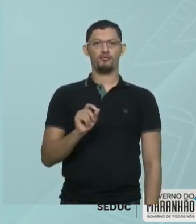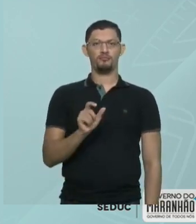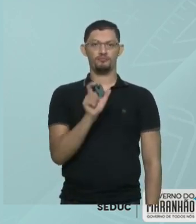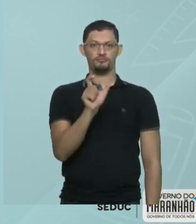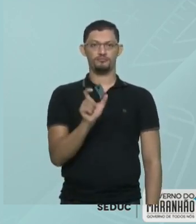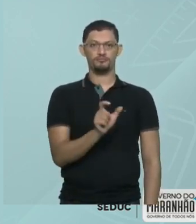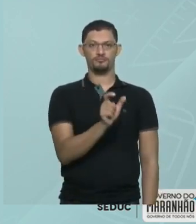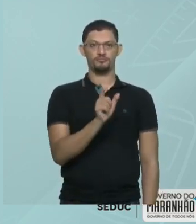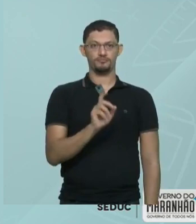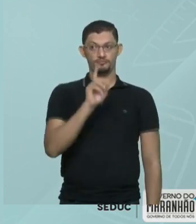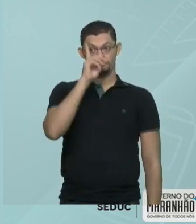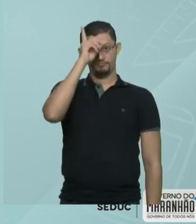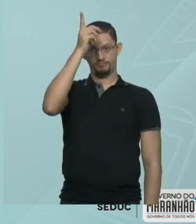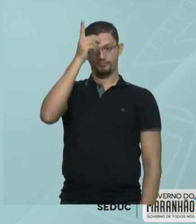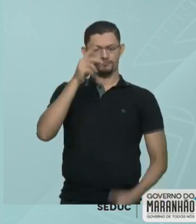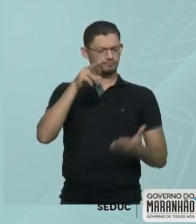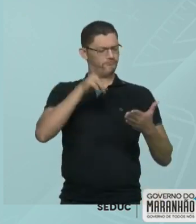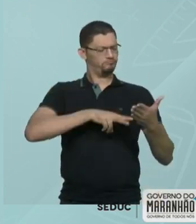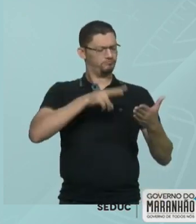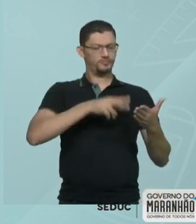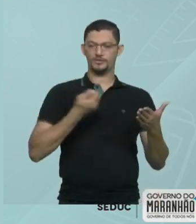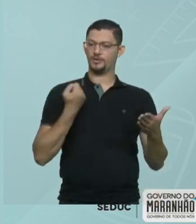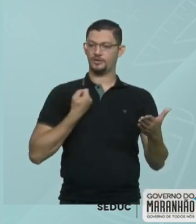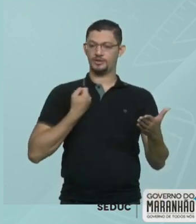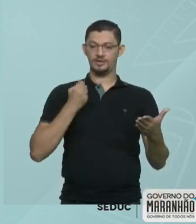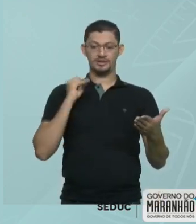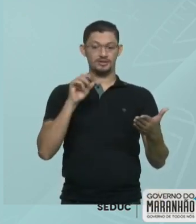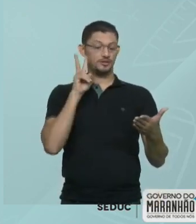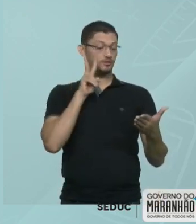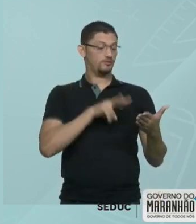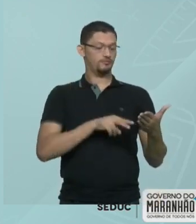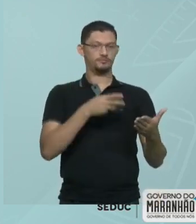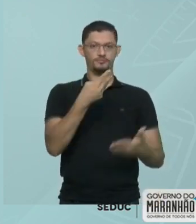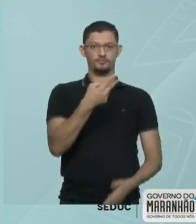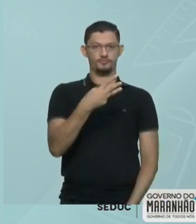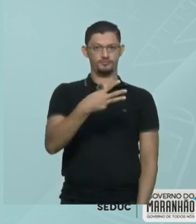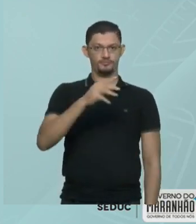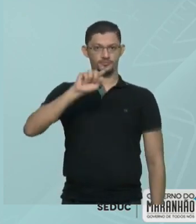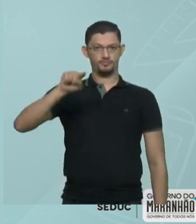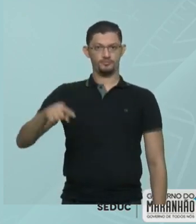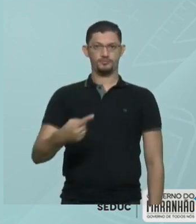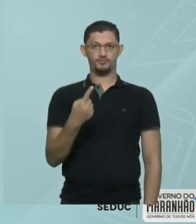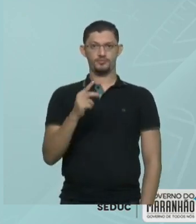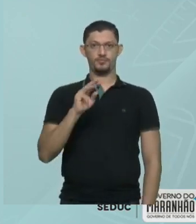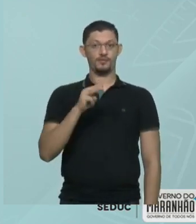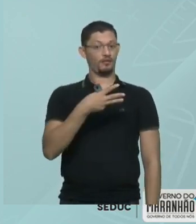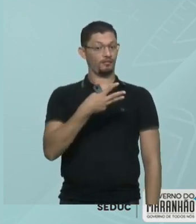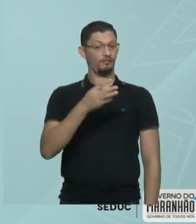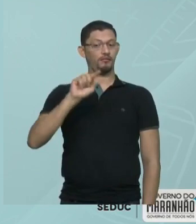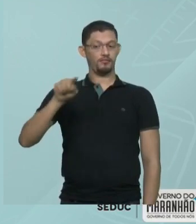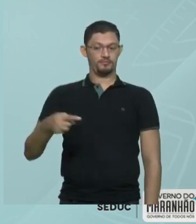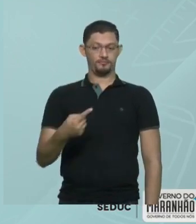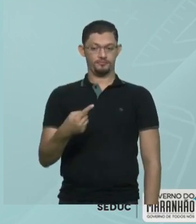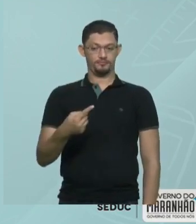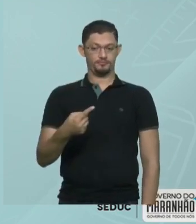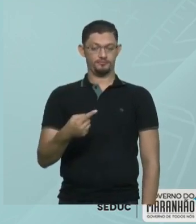descobre quando você lê o número. Se eu estou lendo 3.000, o valor posicional é 3.000.